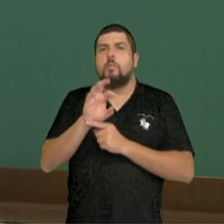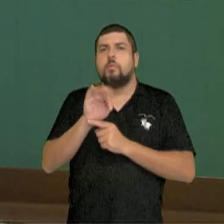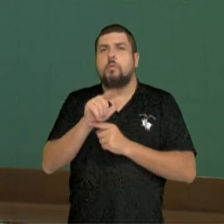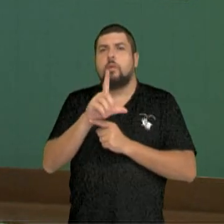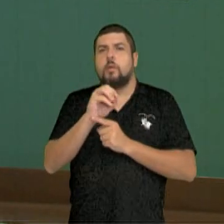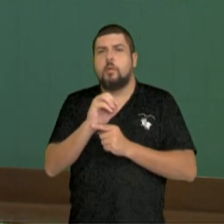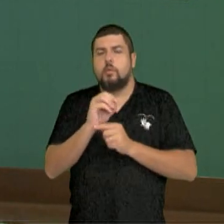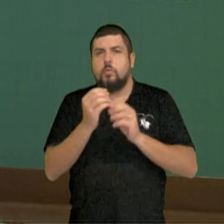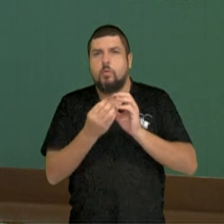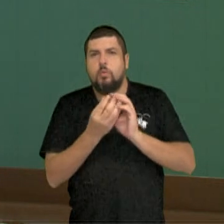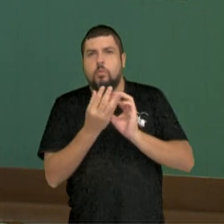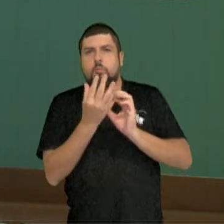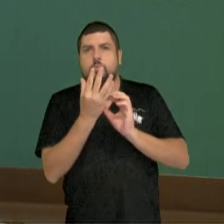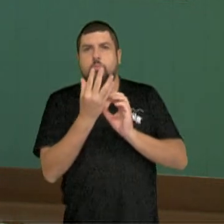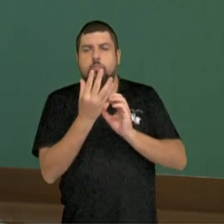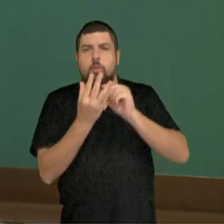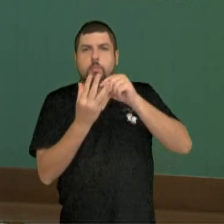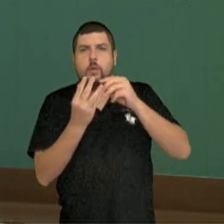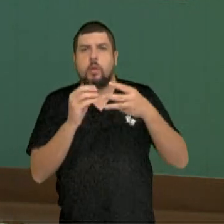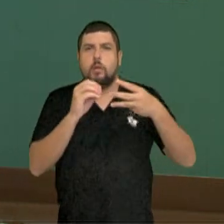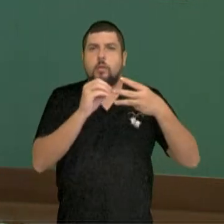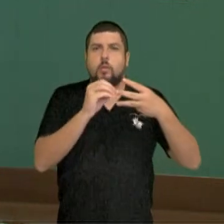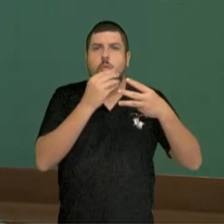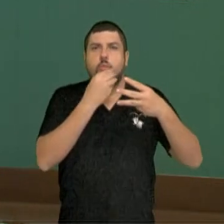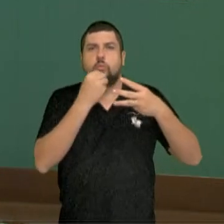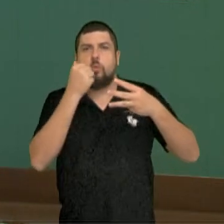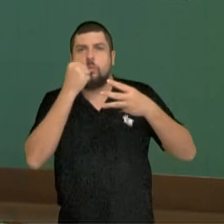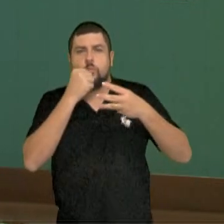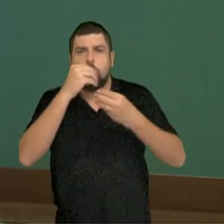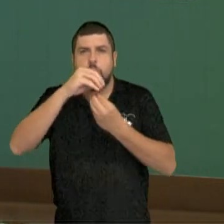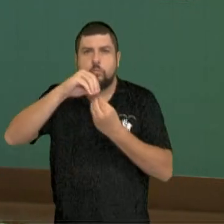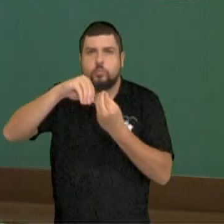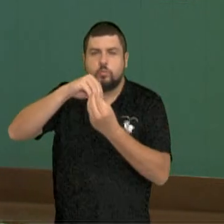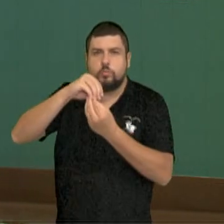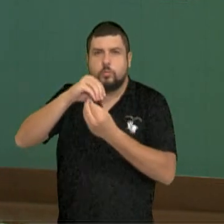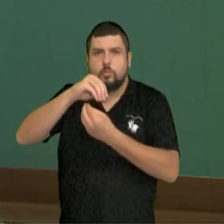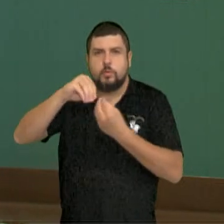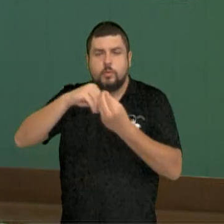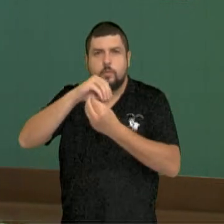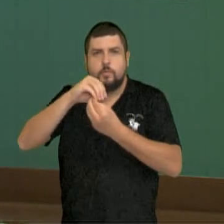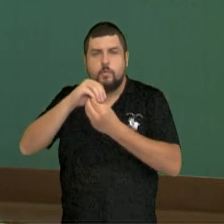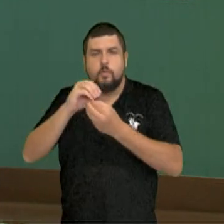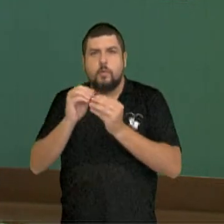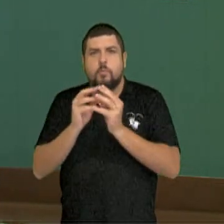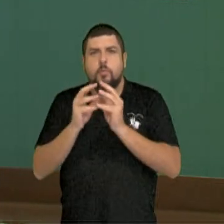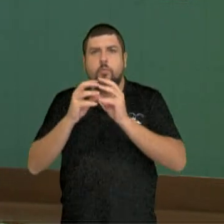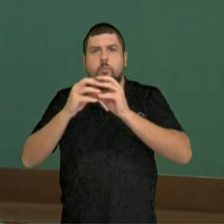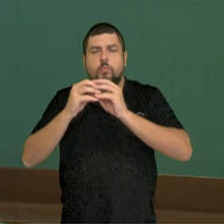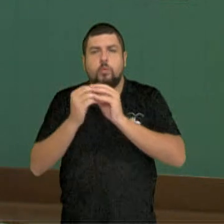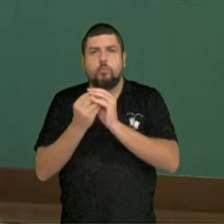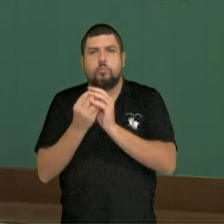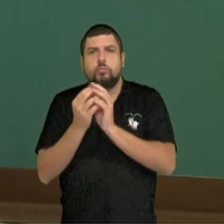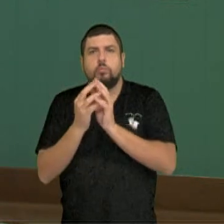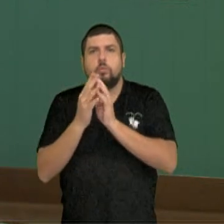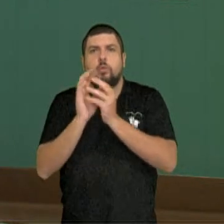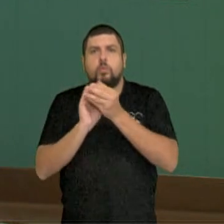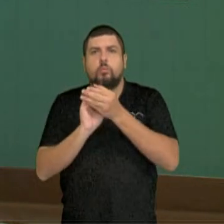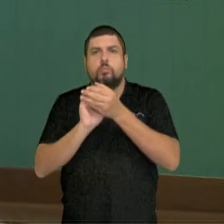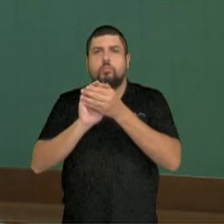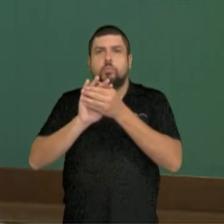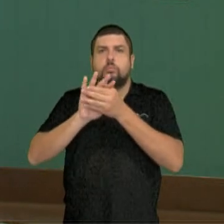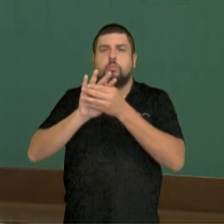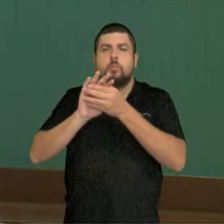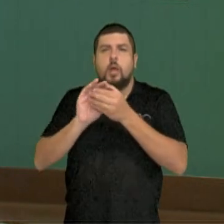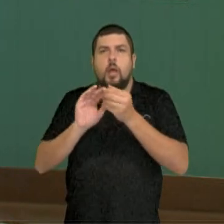a estrutura sexuada. Esse protalo forma os gametas masculino e feminino, que vão se unir formando o